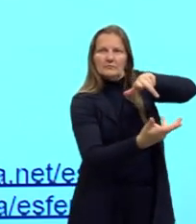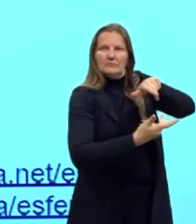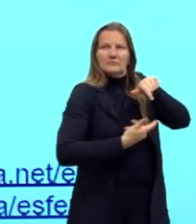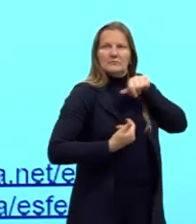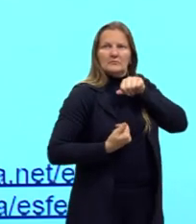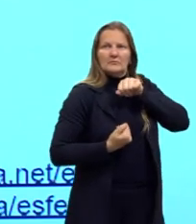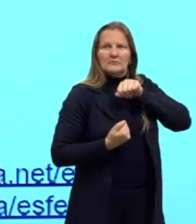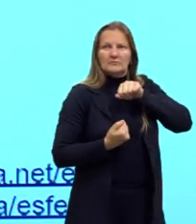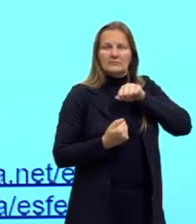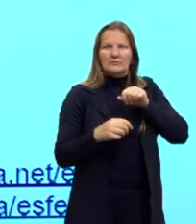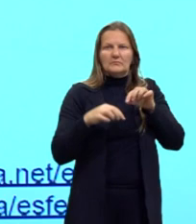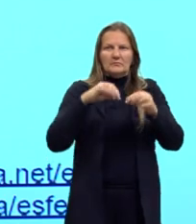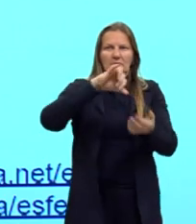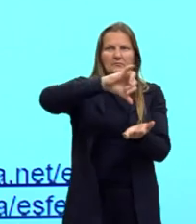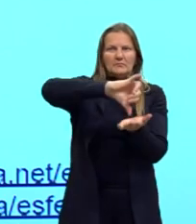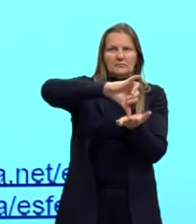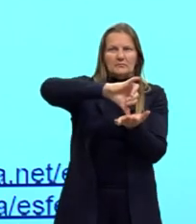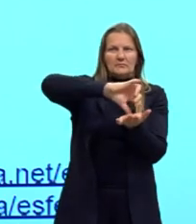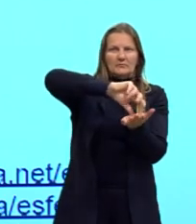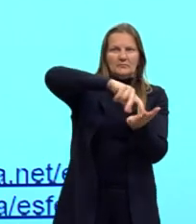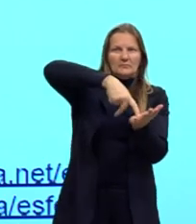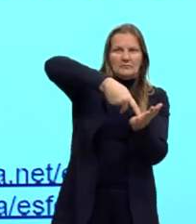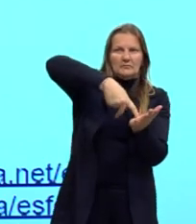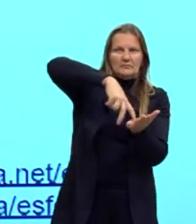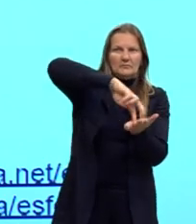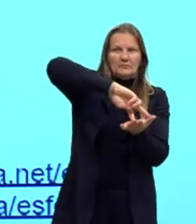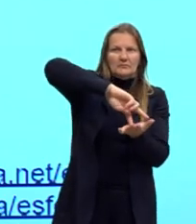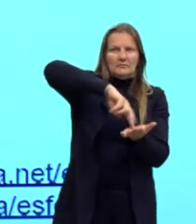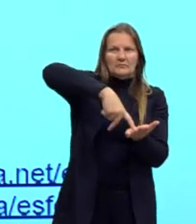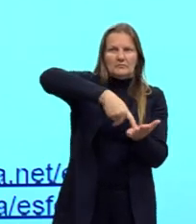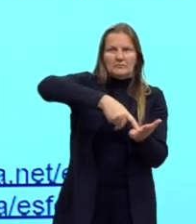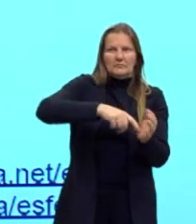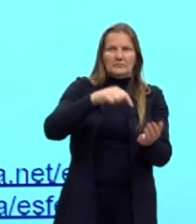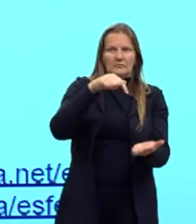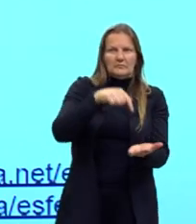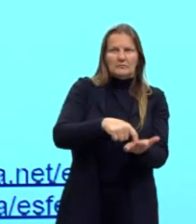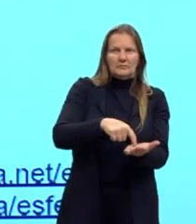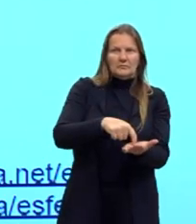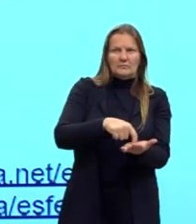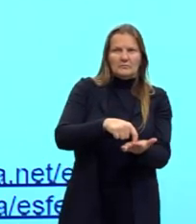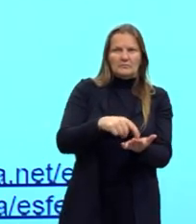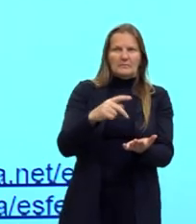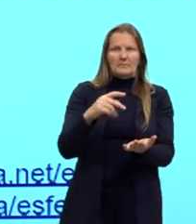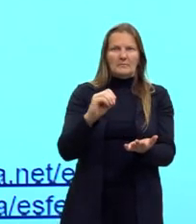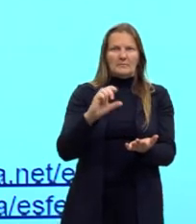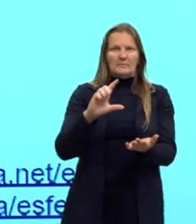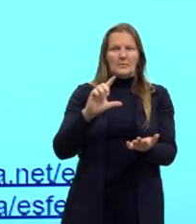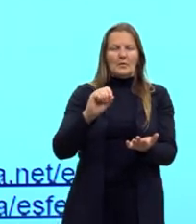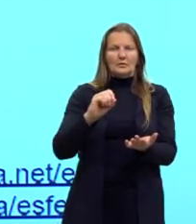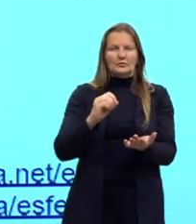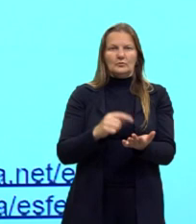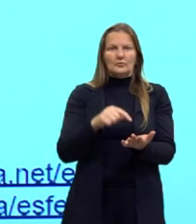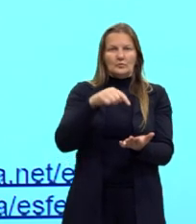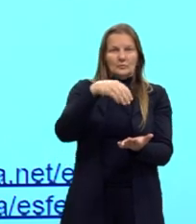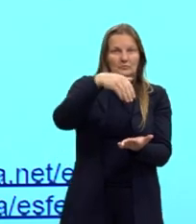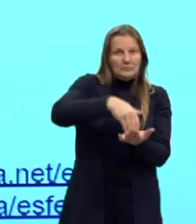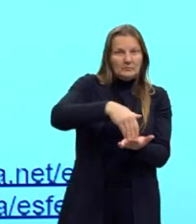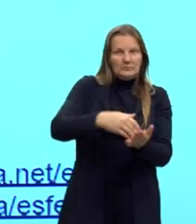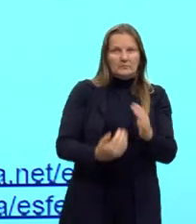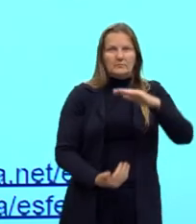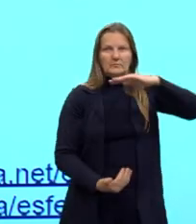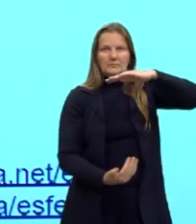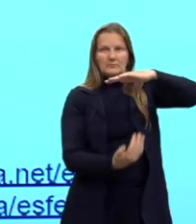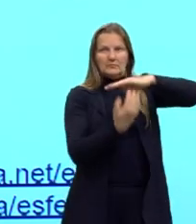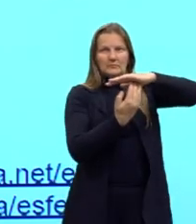esfera, ele forma dois pontinhos aqui, que são chamados de polo, né? Nas extremidades lá da nossa